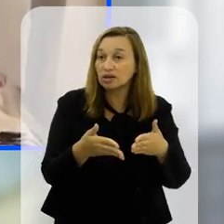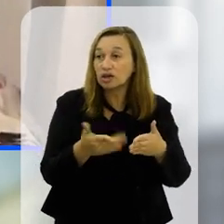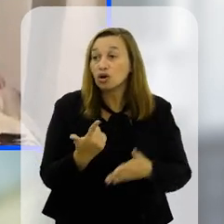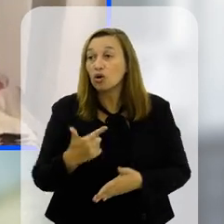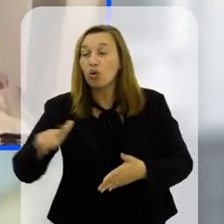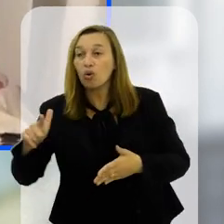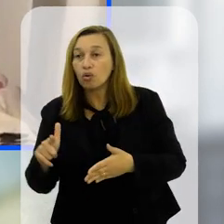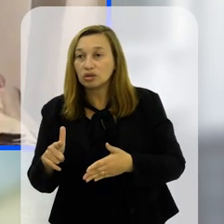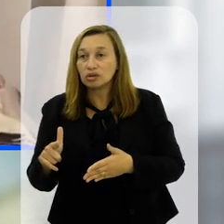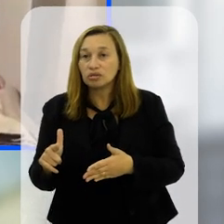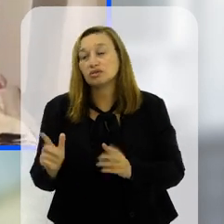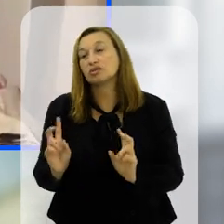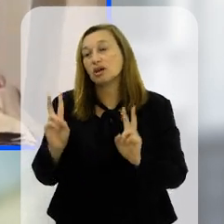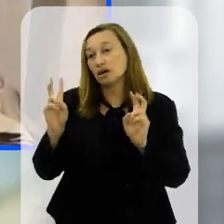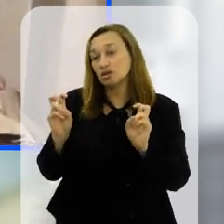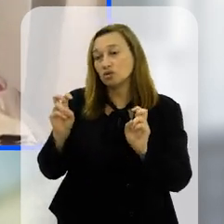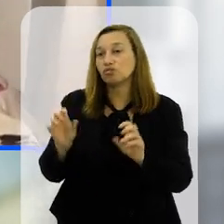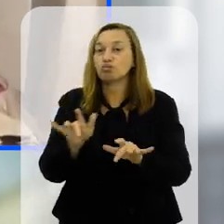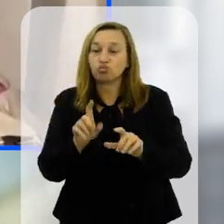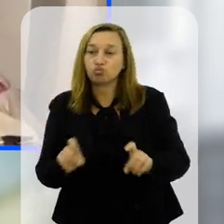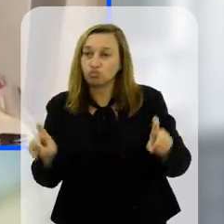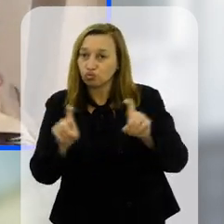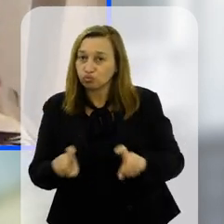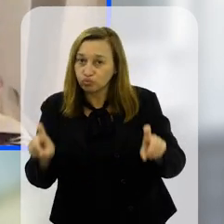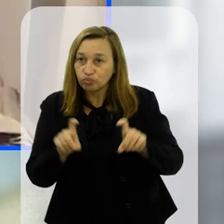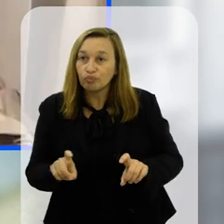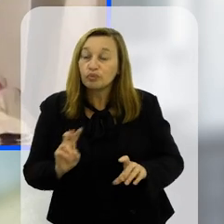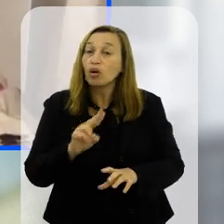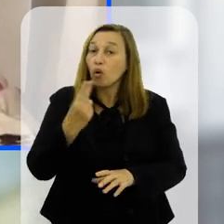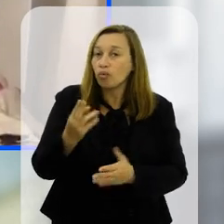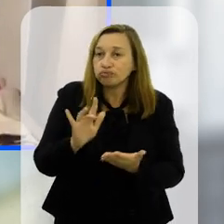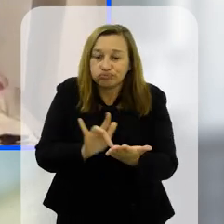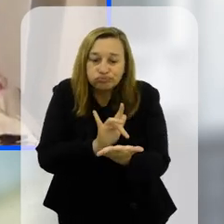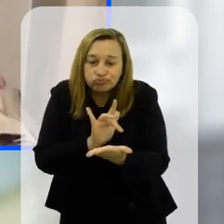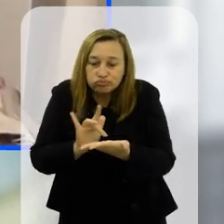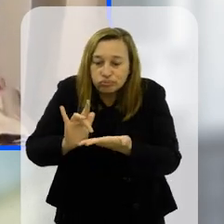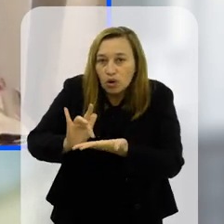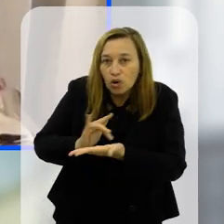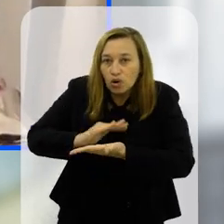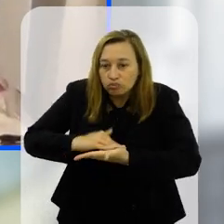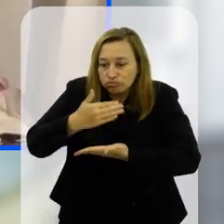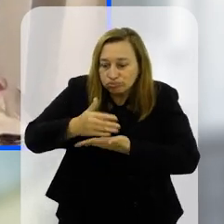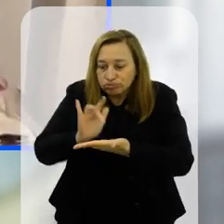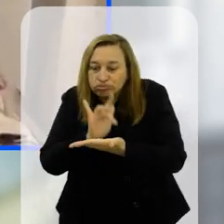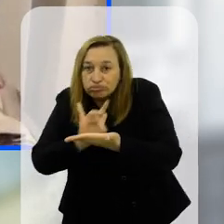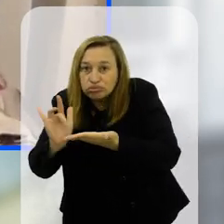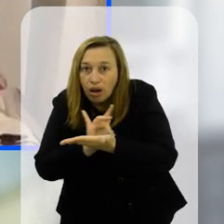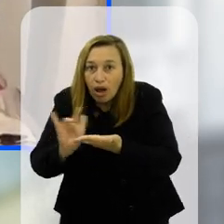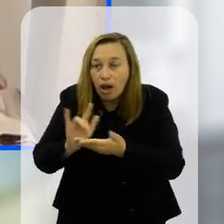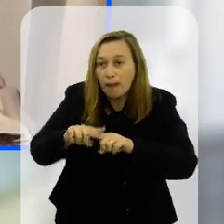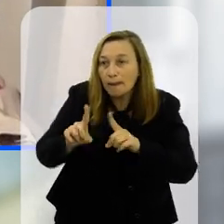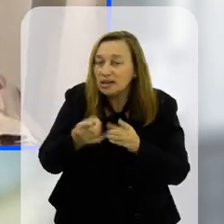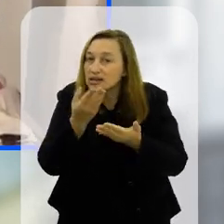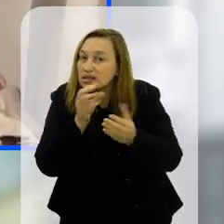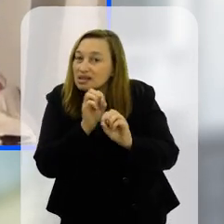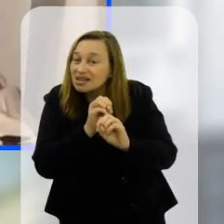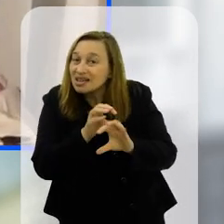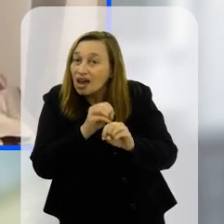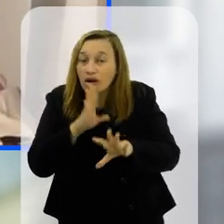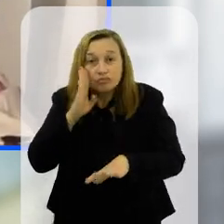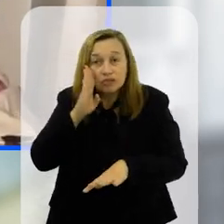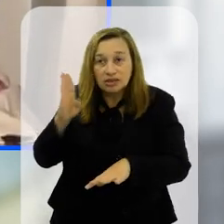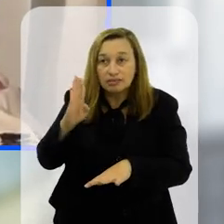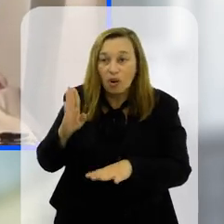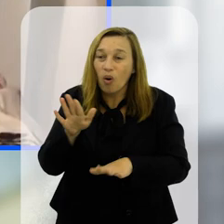através de outras ferramentas, né? como computador até mesmo como um tablet mas em matérias e aulas específicas